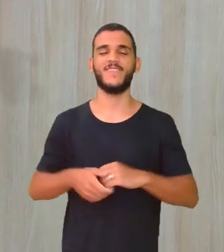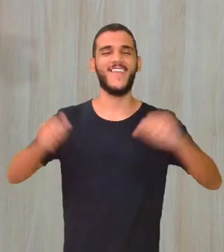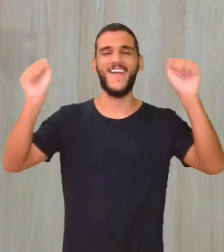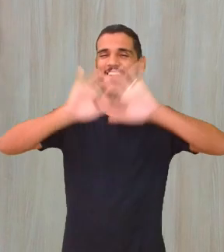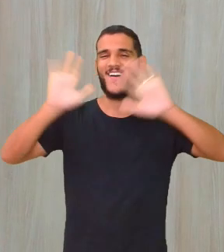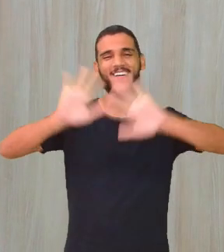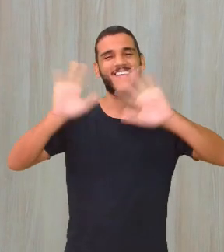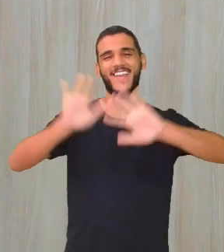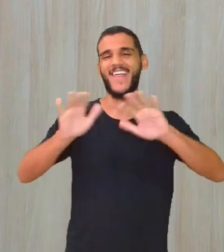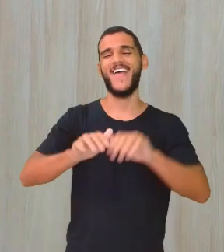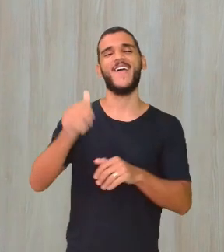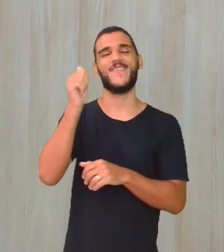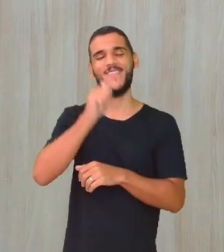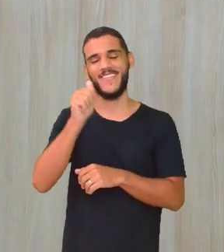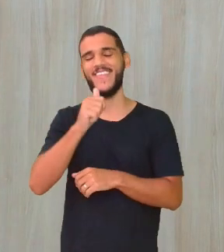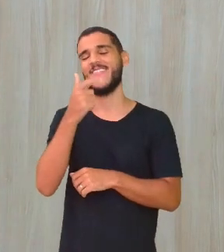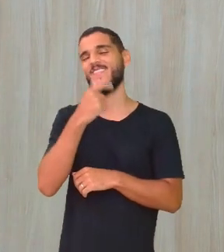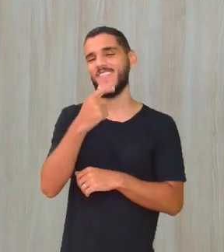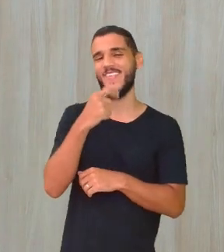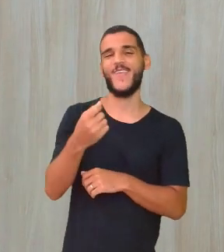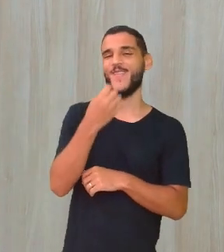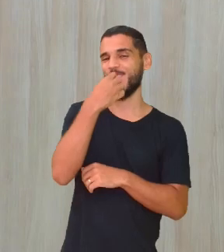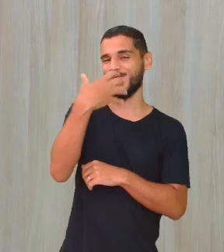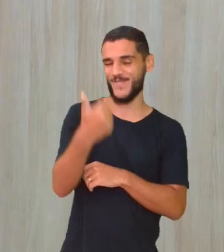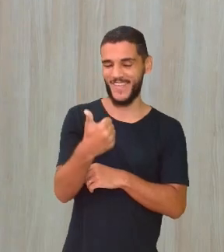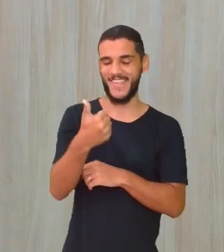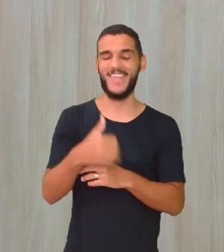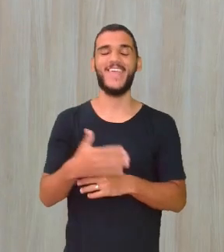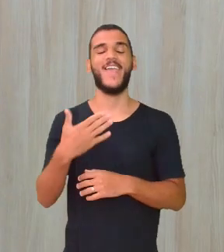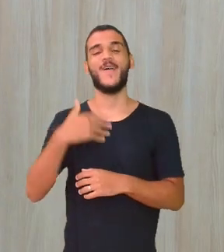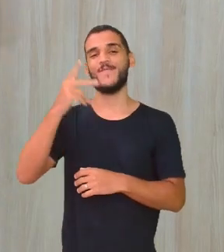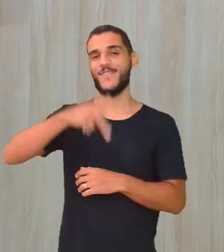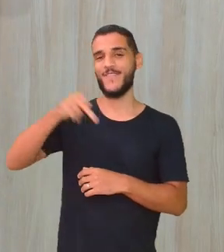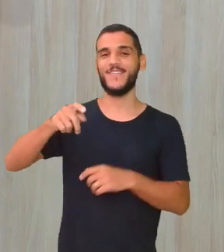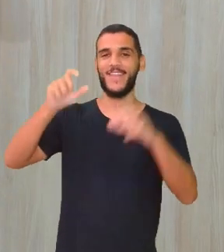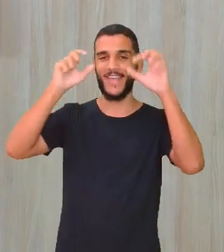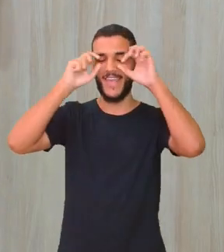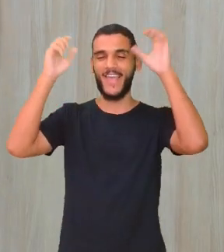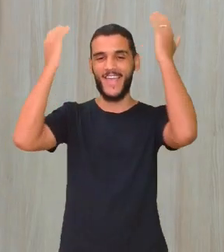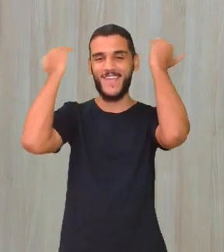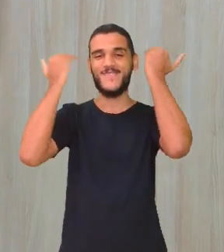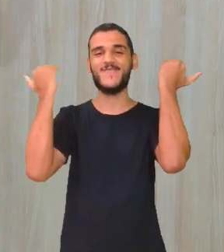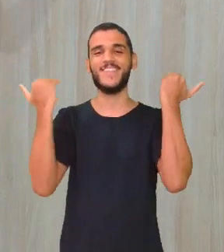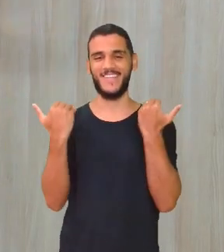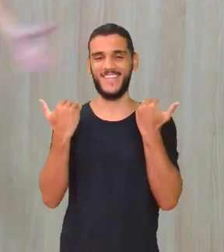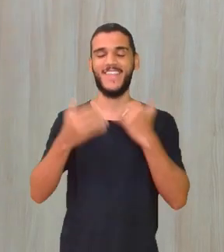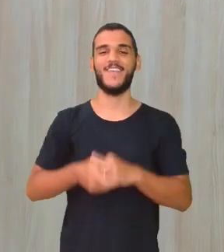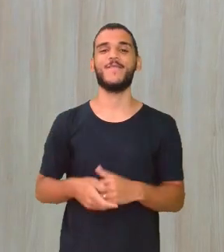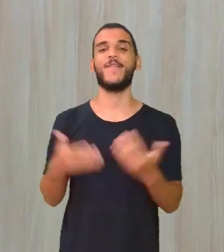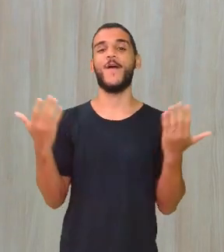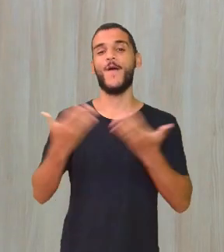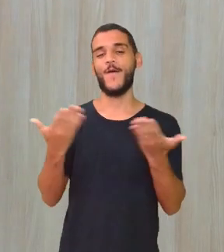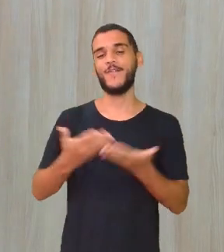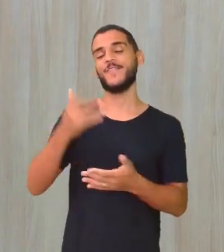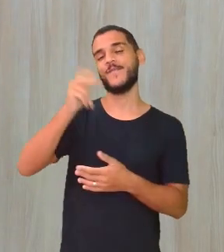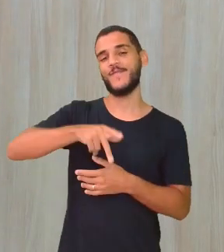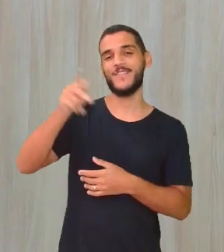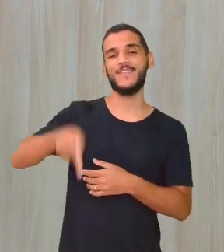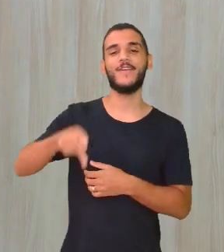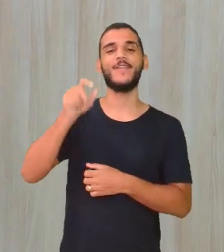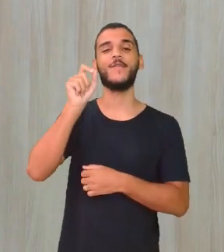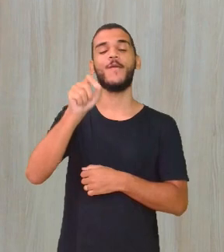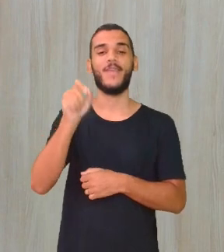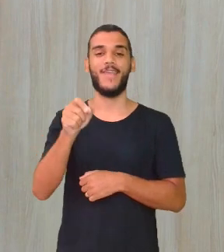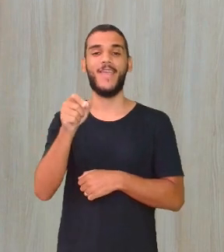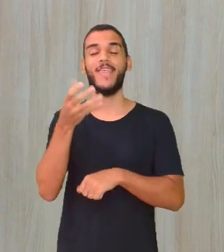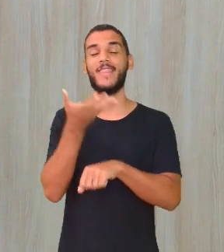Olá, meninas e meninos, tudo bem? Eu sou a Camille Borba e este é o meu sinal. E eu serei hoje a professora de vocês de